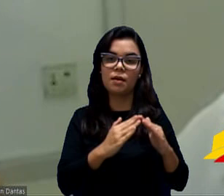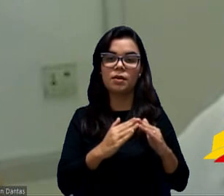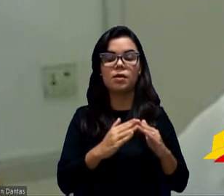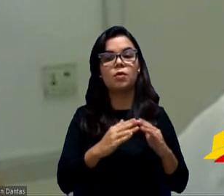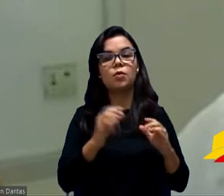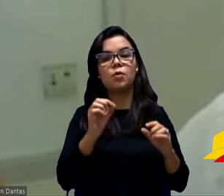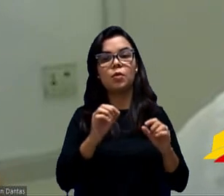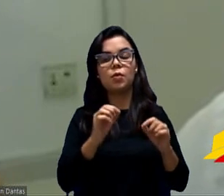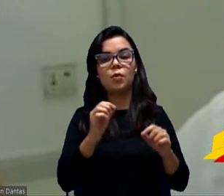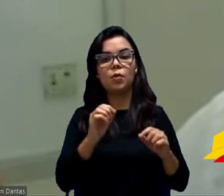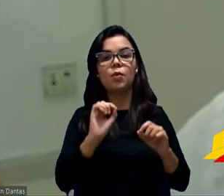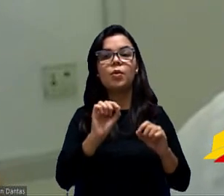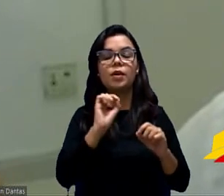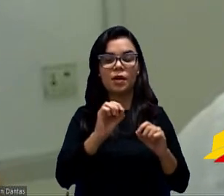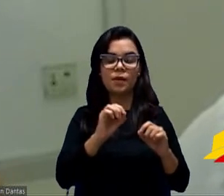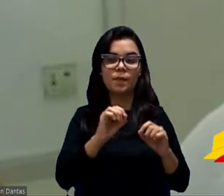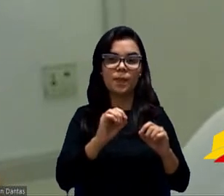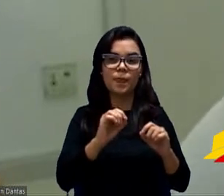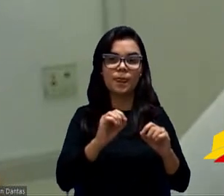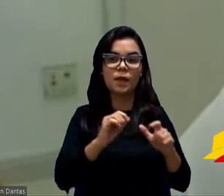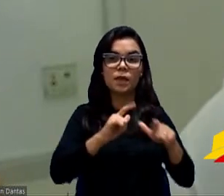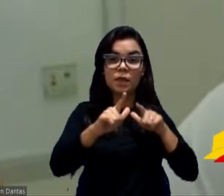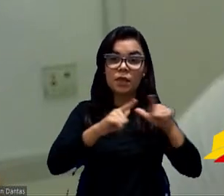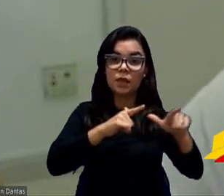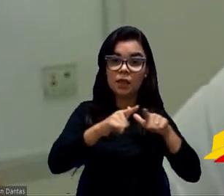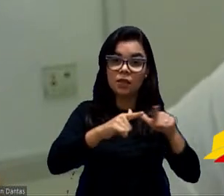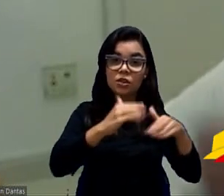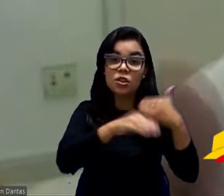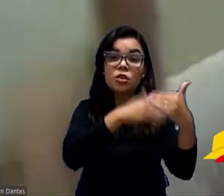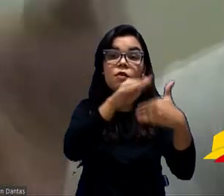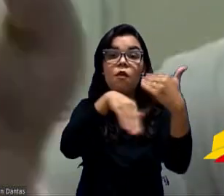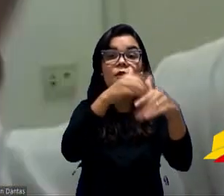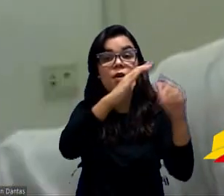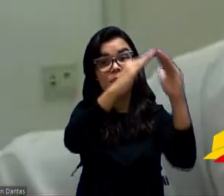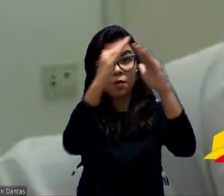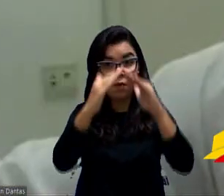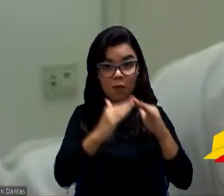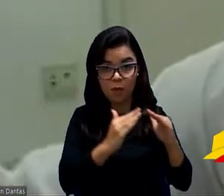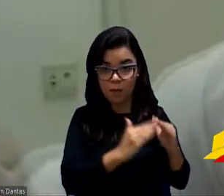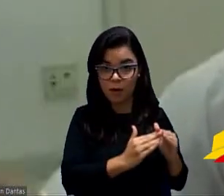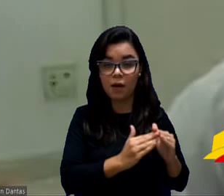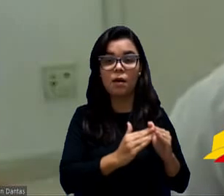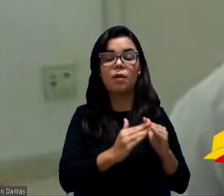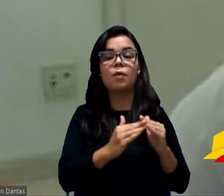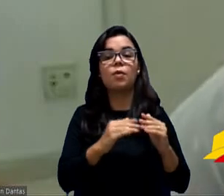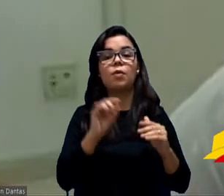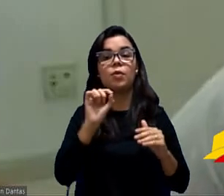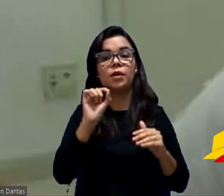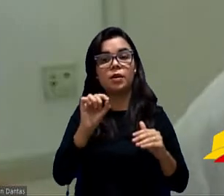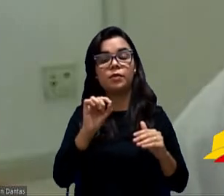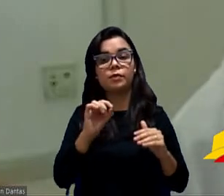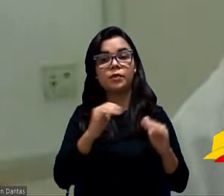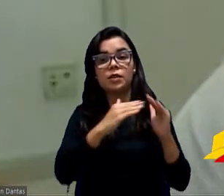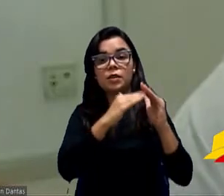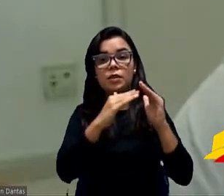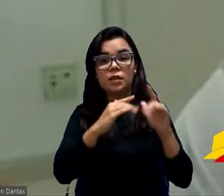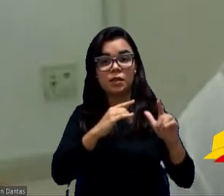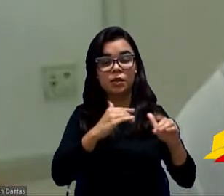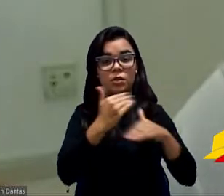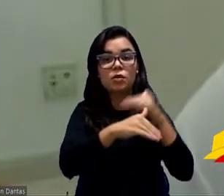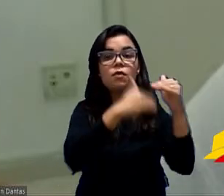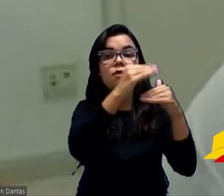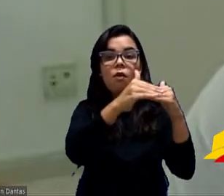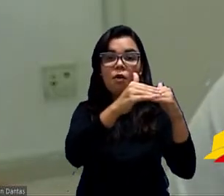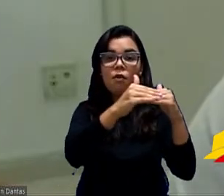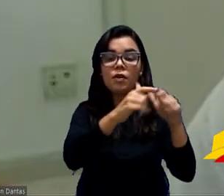tratando o problema na raiz. Ou seja, através de efeito cascata, você erradica uma favela e cria